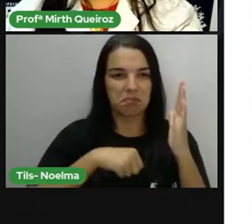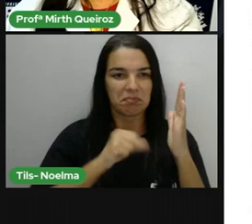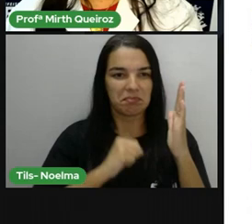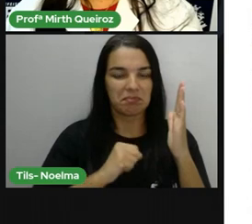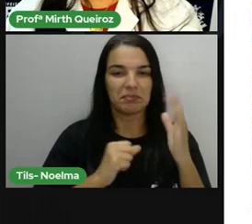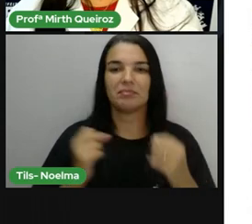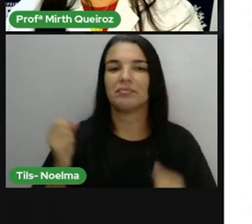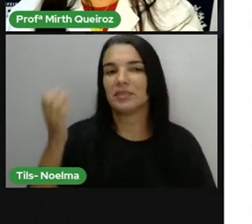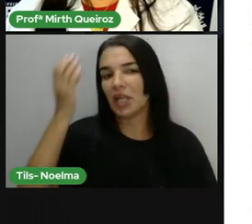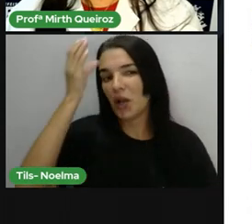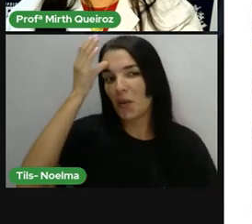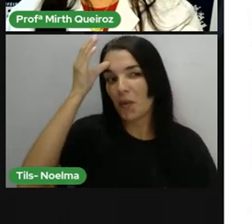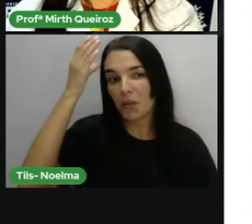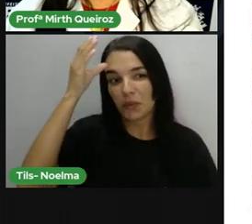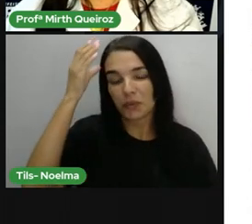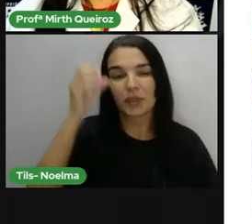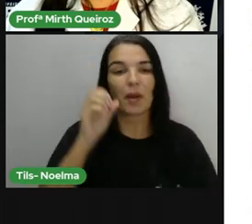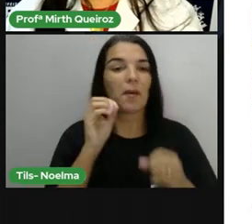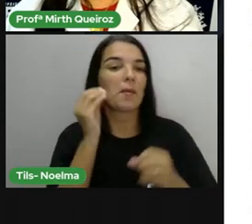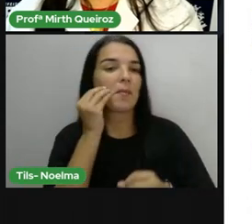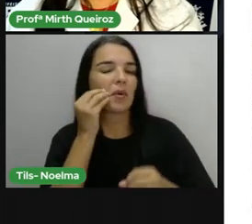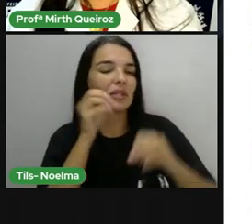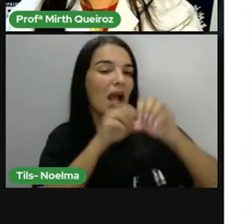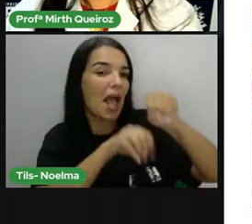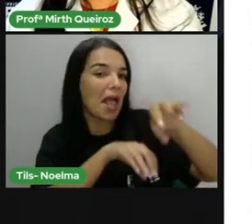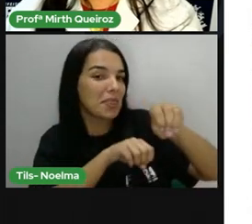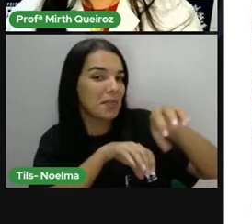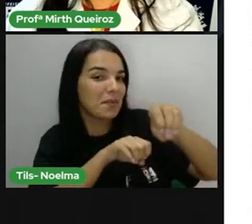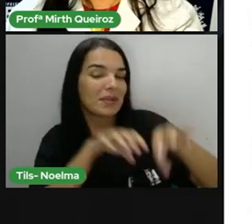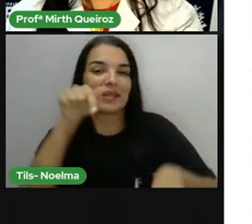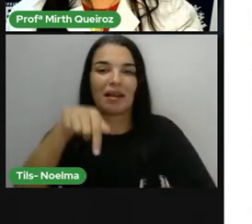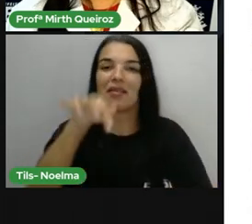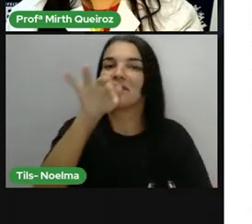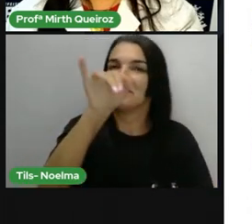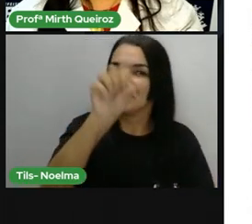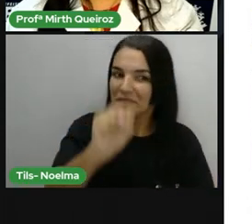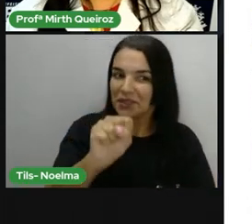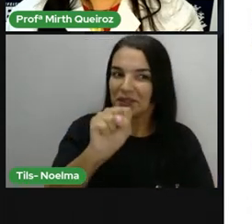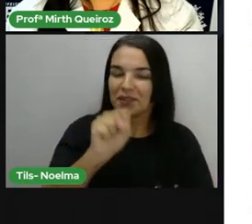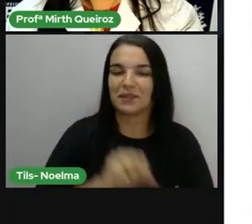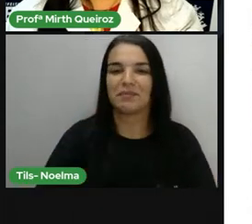representa aí a educação de Feira de Santana, né?